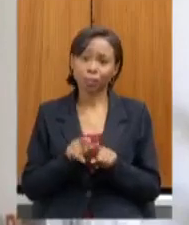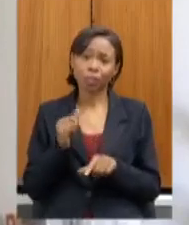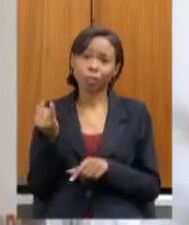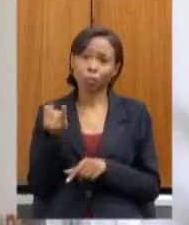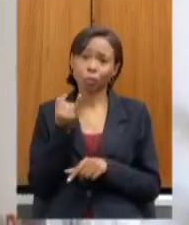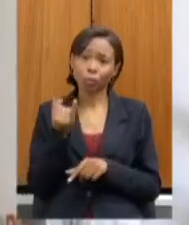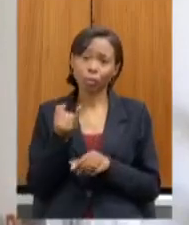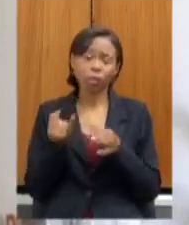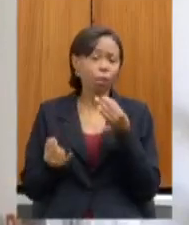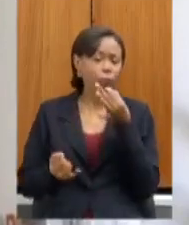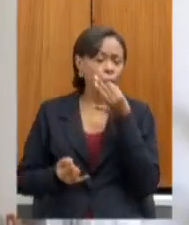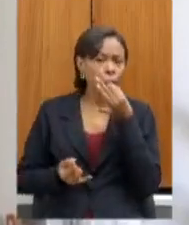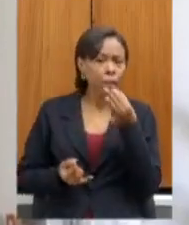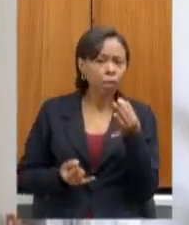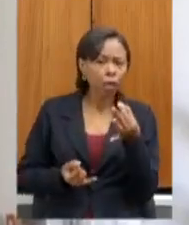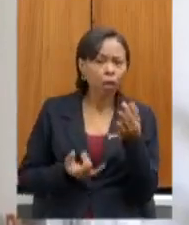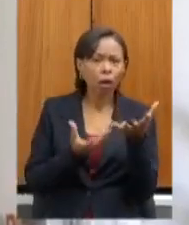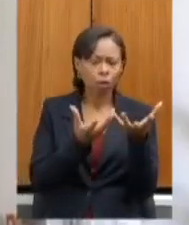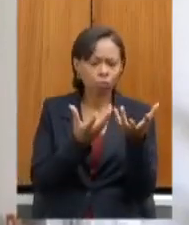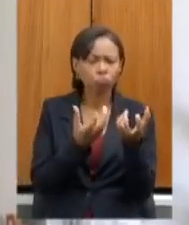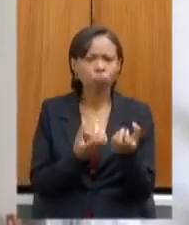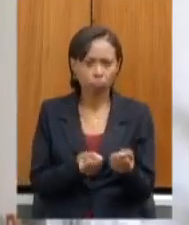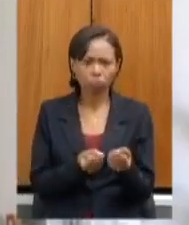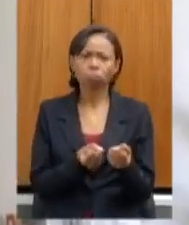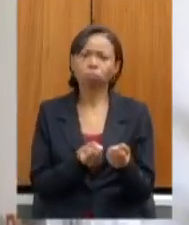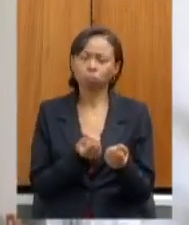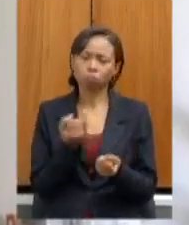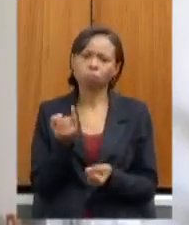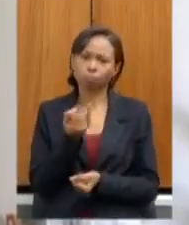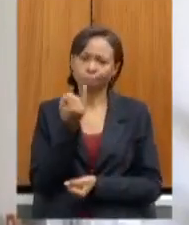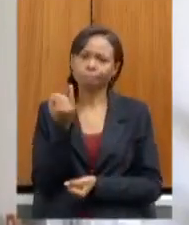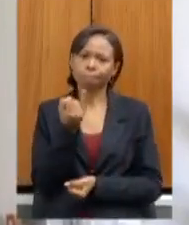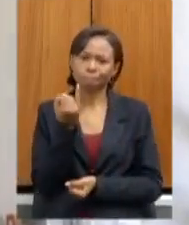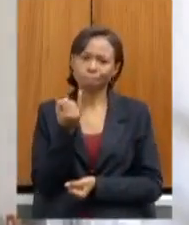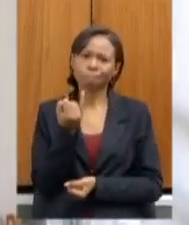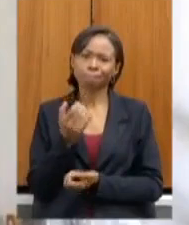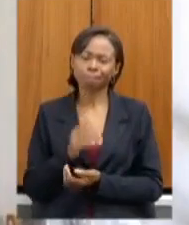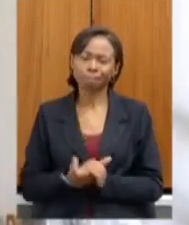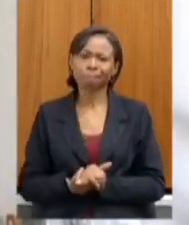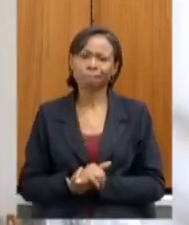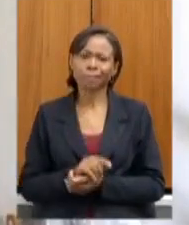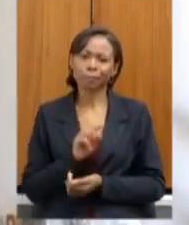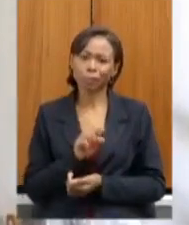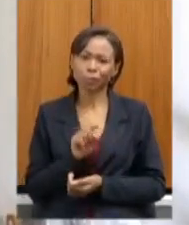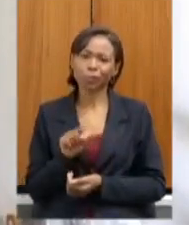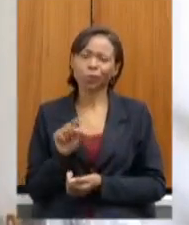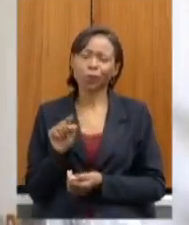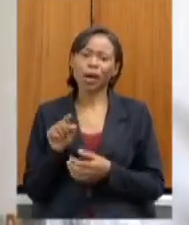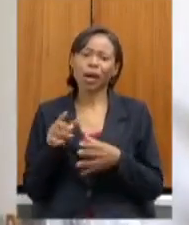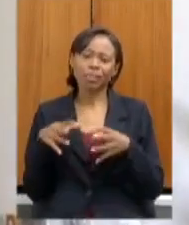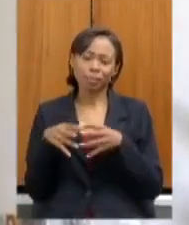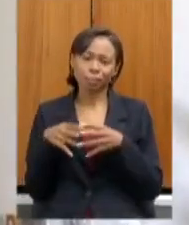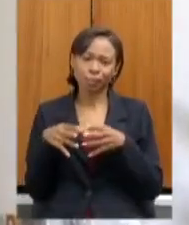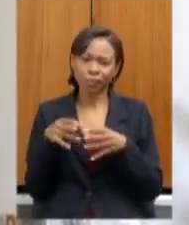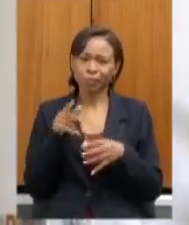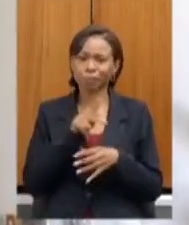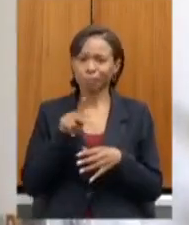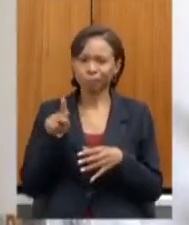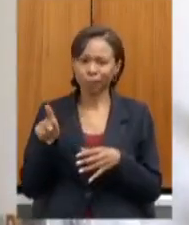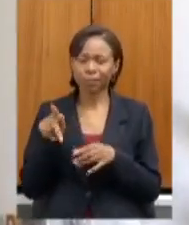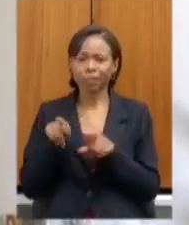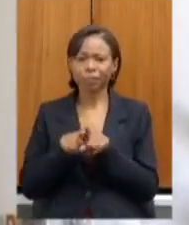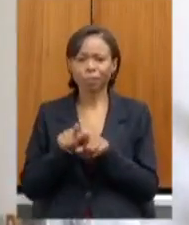essas sugestões e eu deixo aí para sua comissão presidente também para todos os colegas